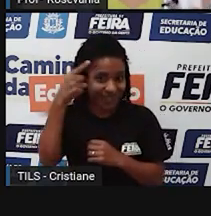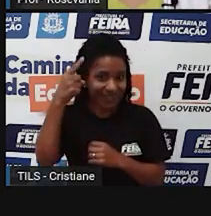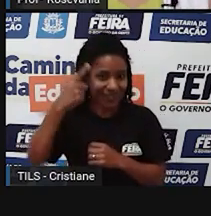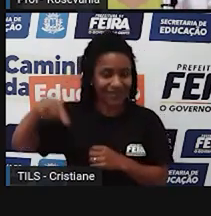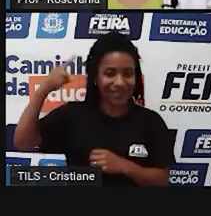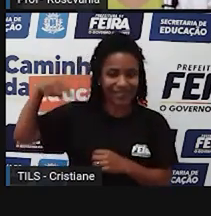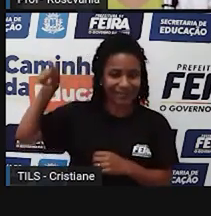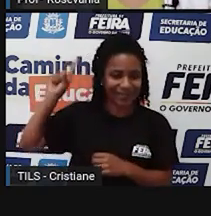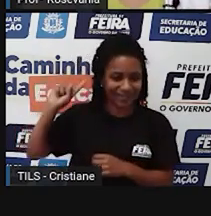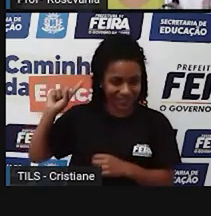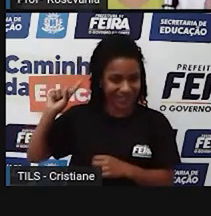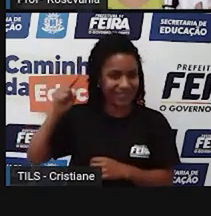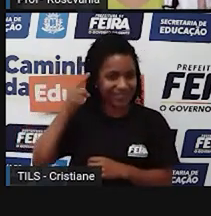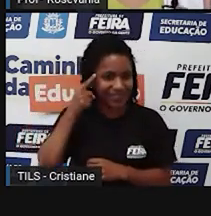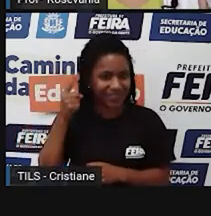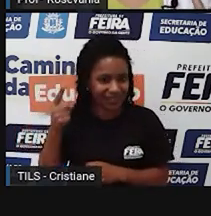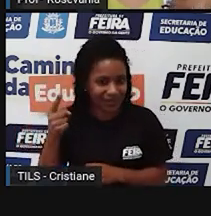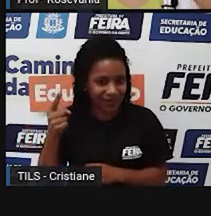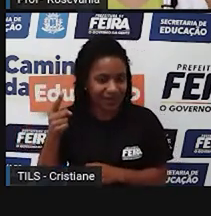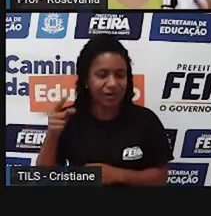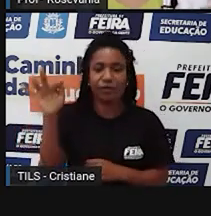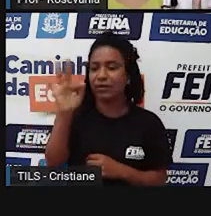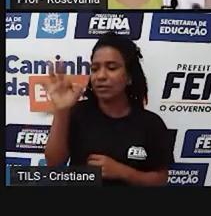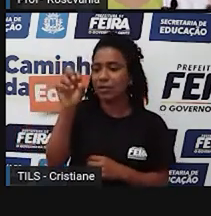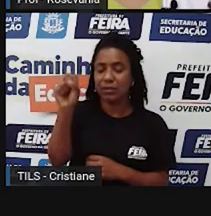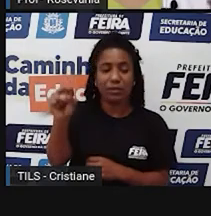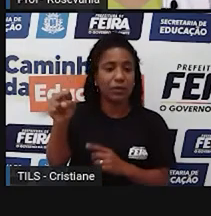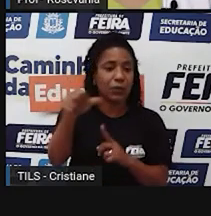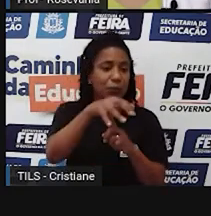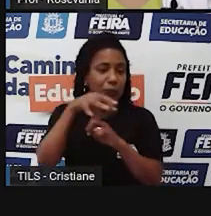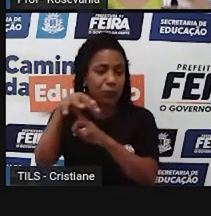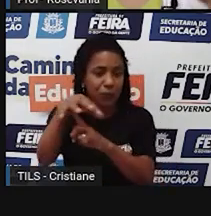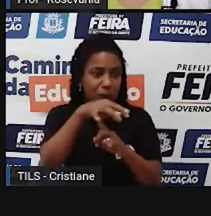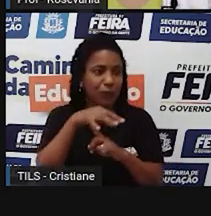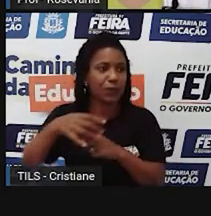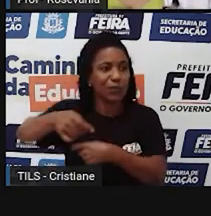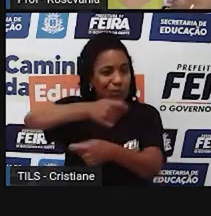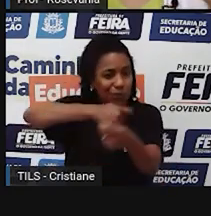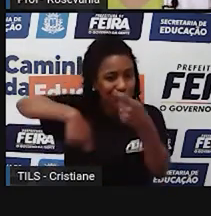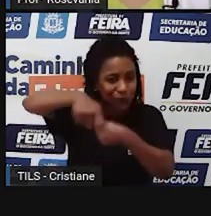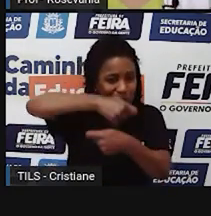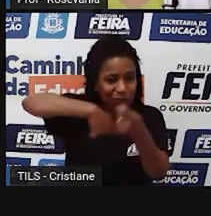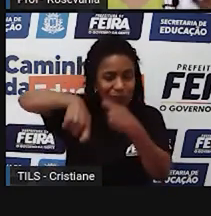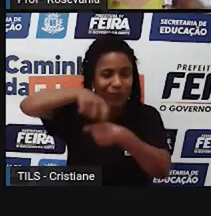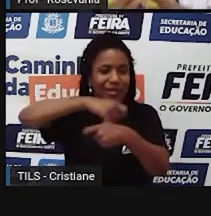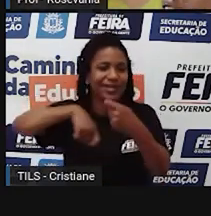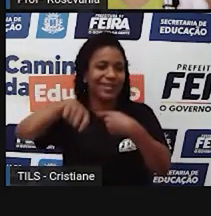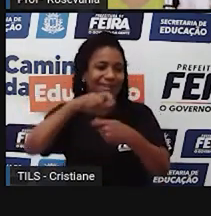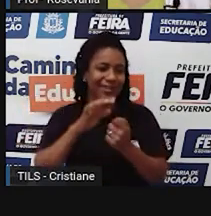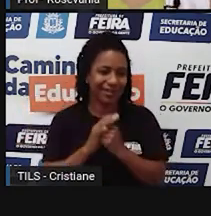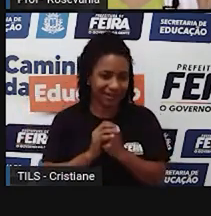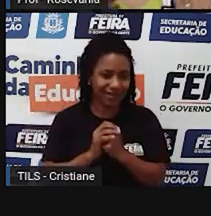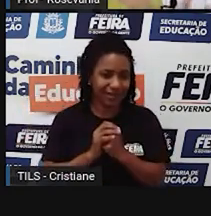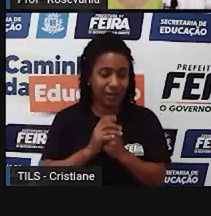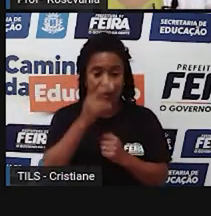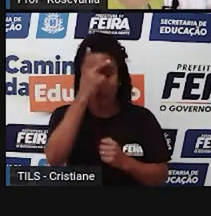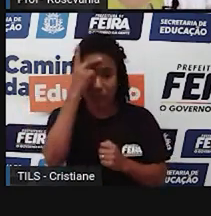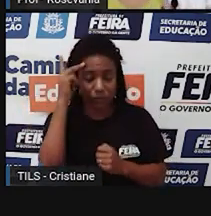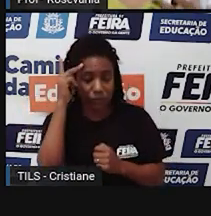do setor terciário, que é uma cidade que nasceu através das feiras livres, das paradas, das voedas dos